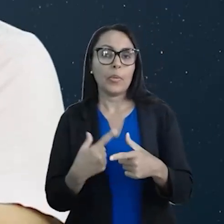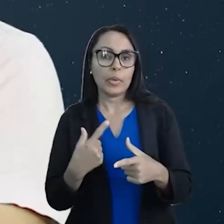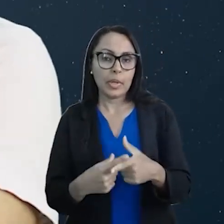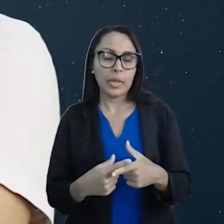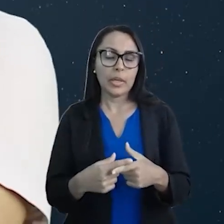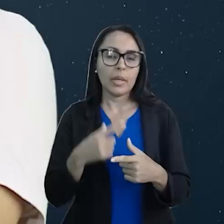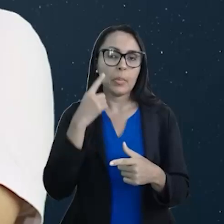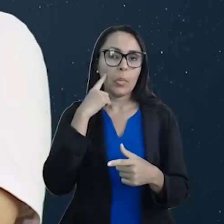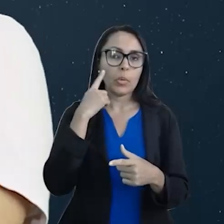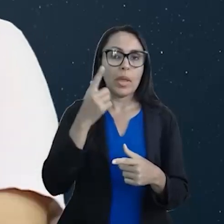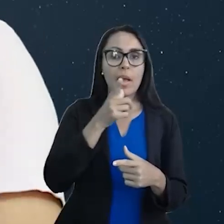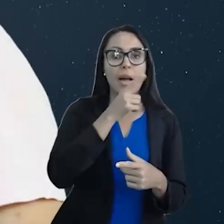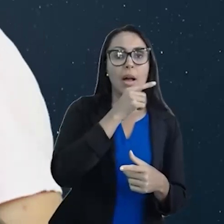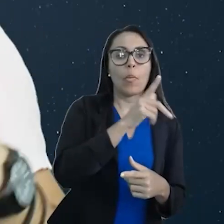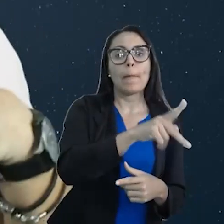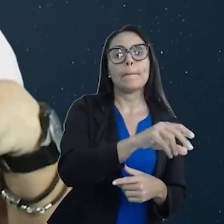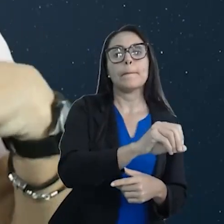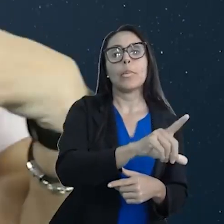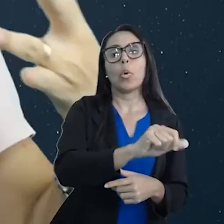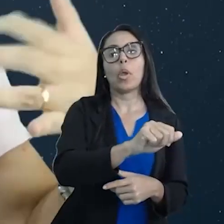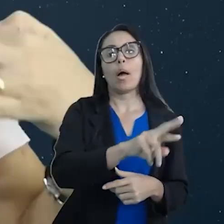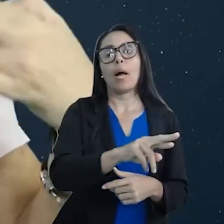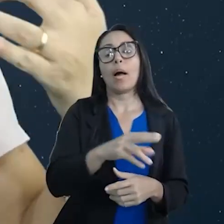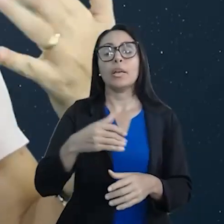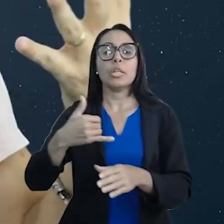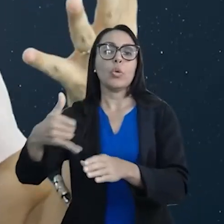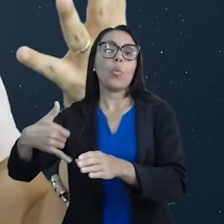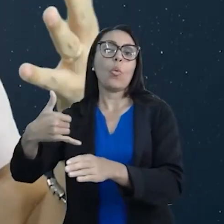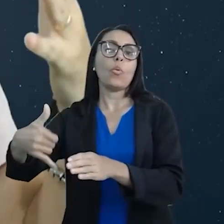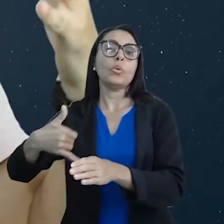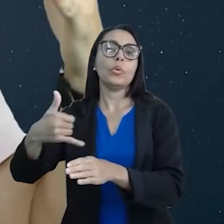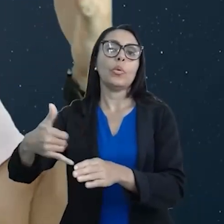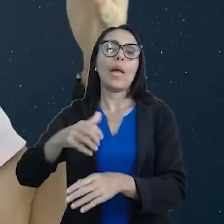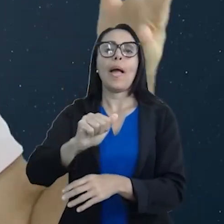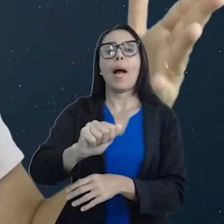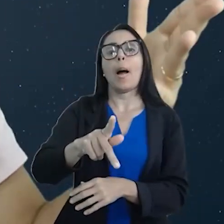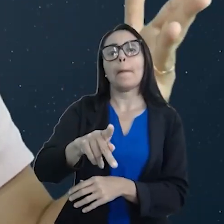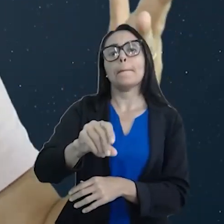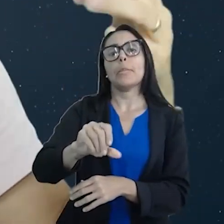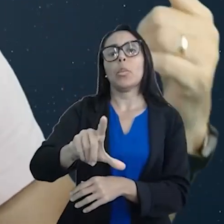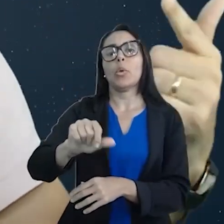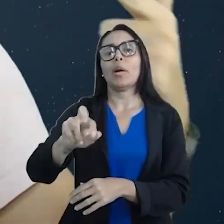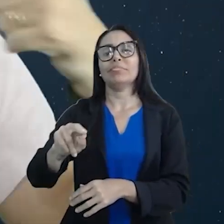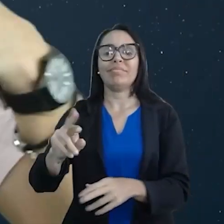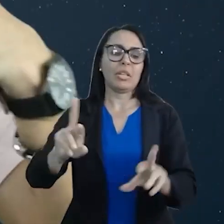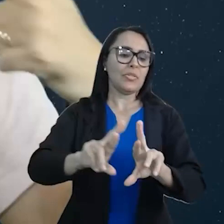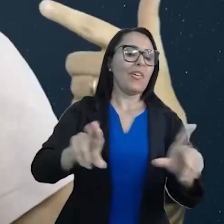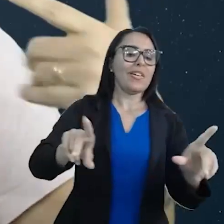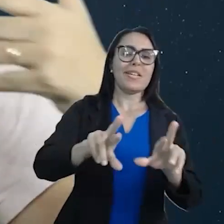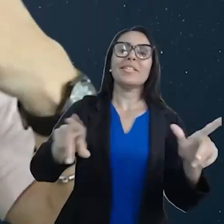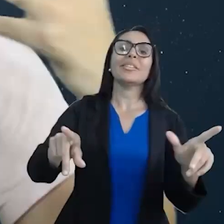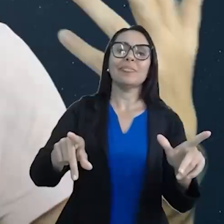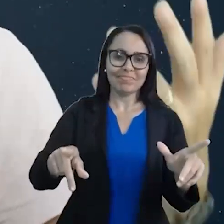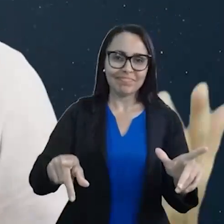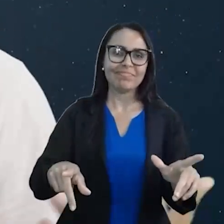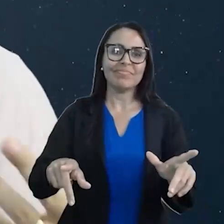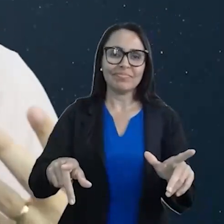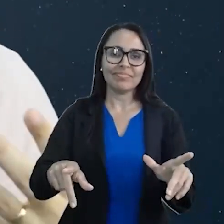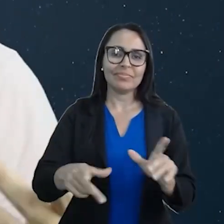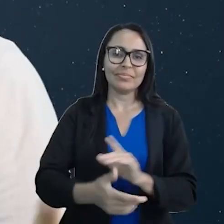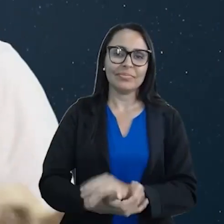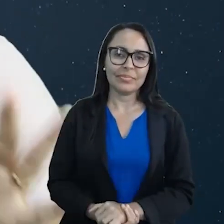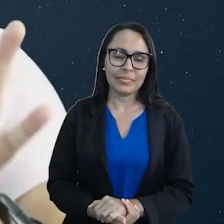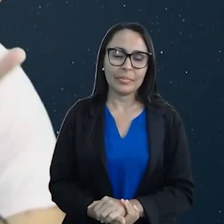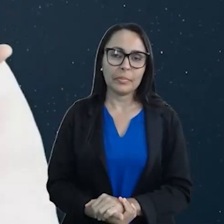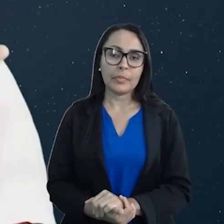Porque a água é polar e o óleo é apolar. Logo, eles não vão se dissolver.